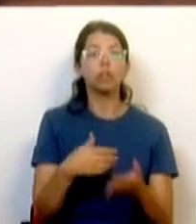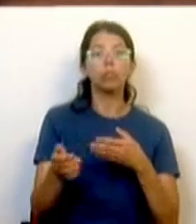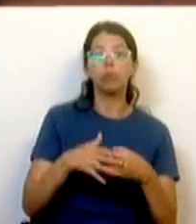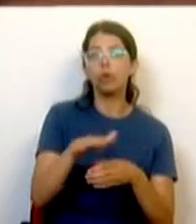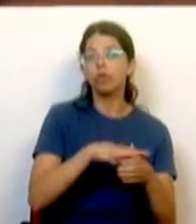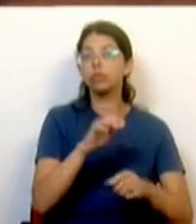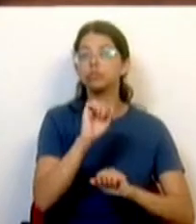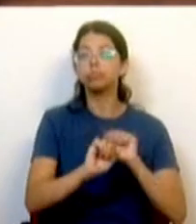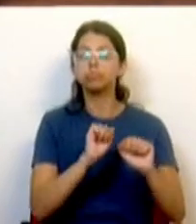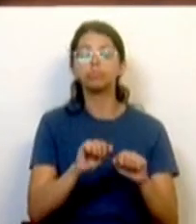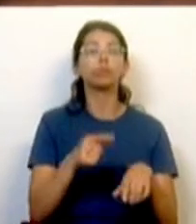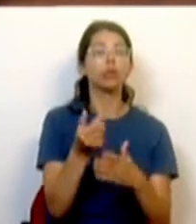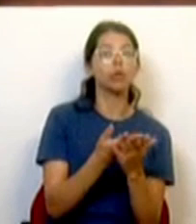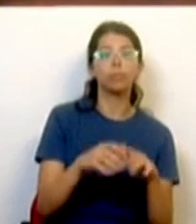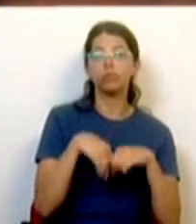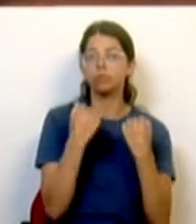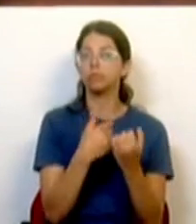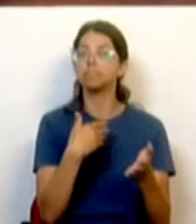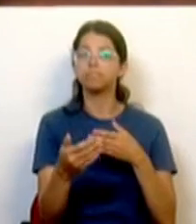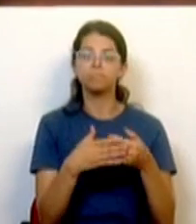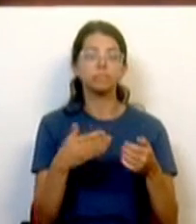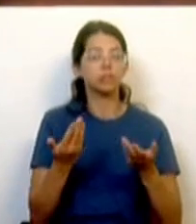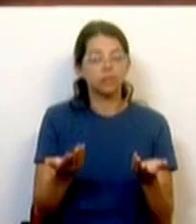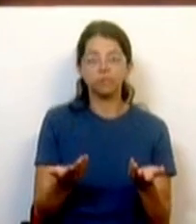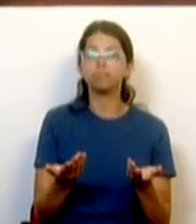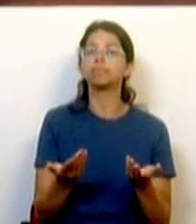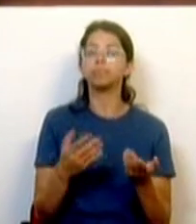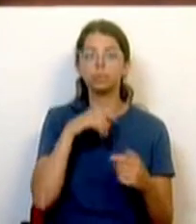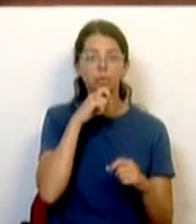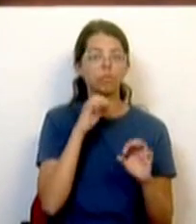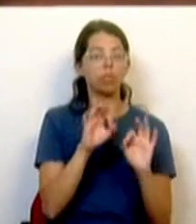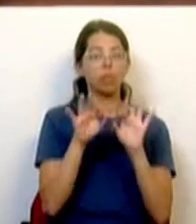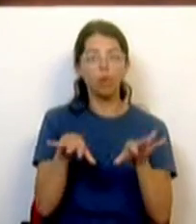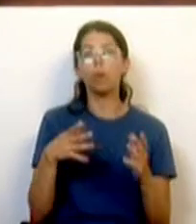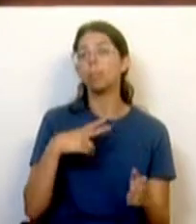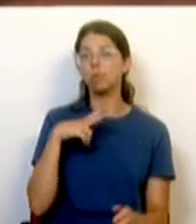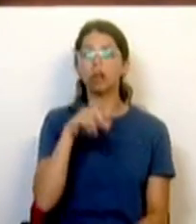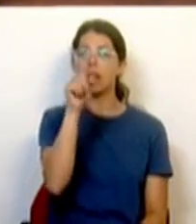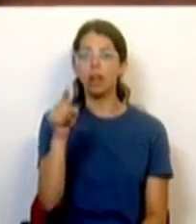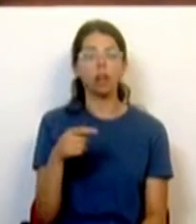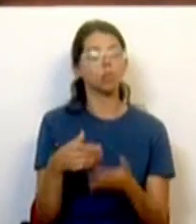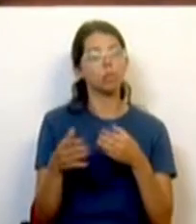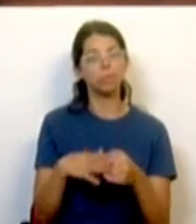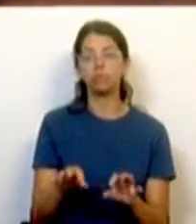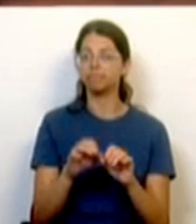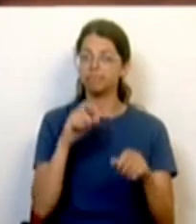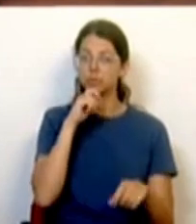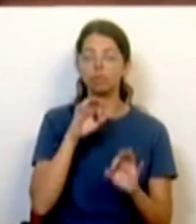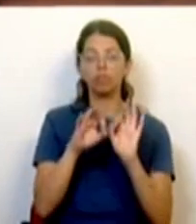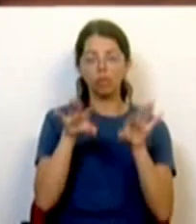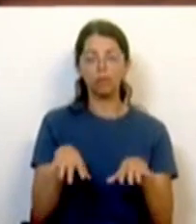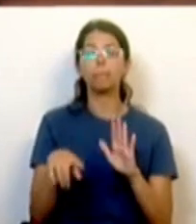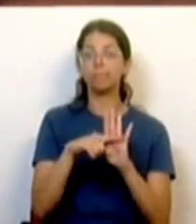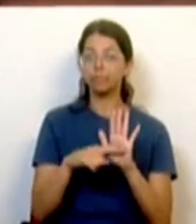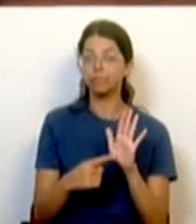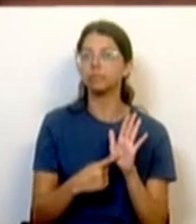contexto socioeconómico em que nascem ou do sítio do país onde vivem. Esta medida tem